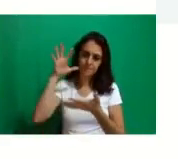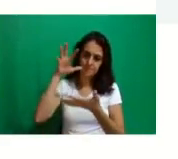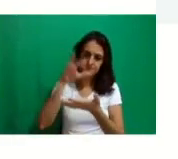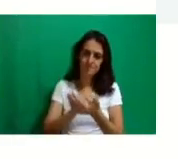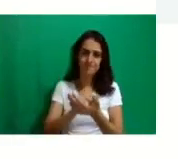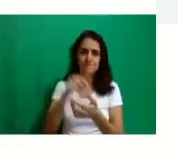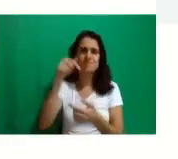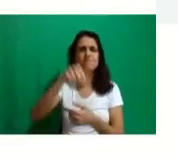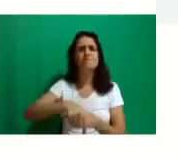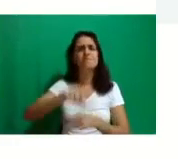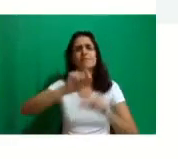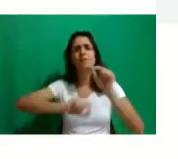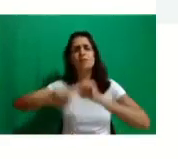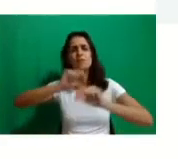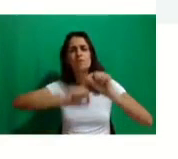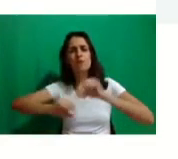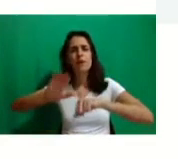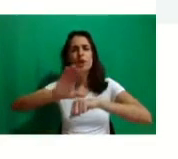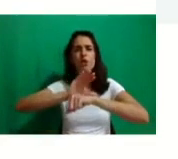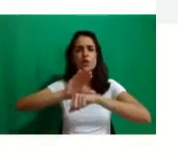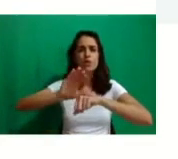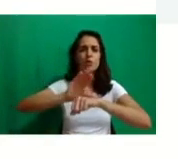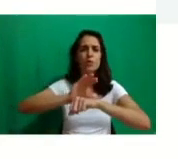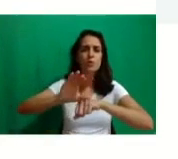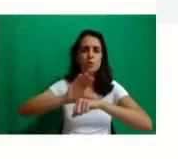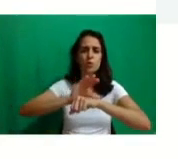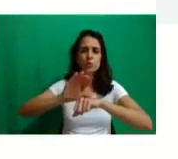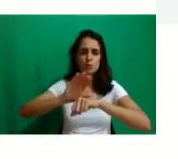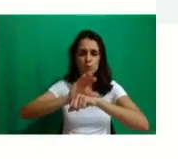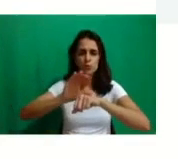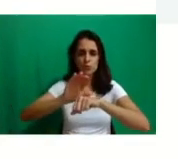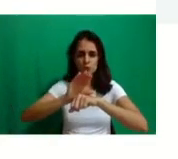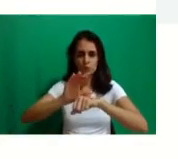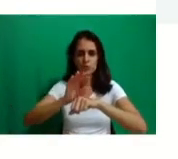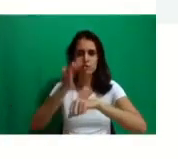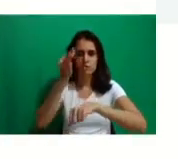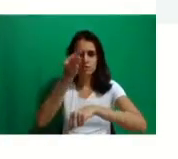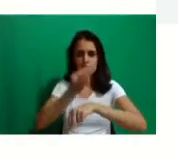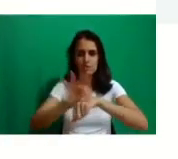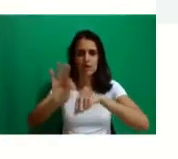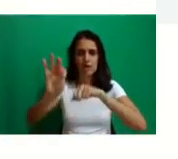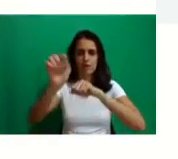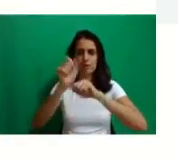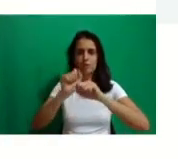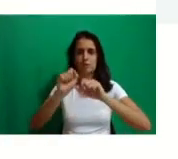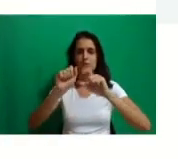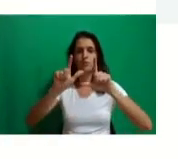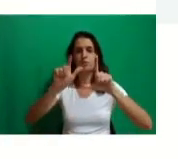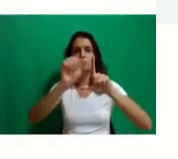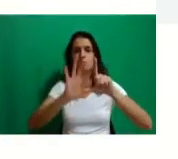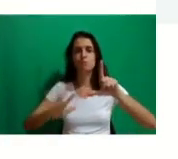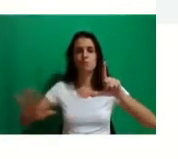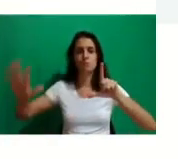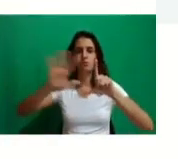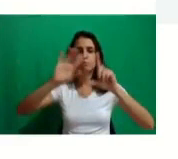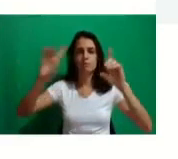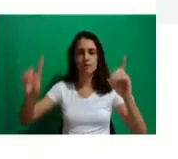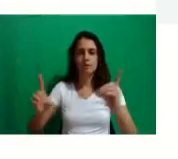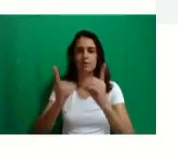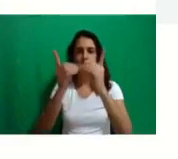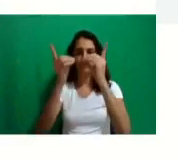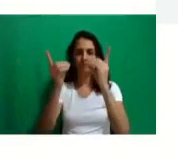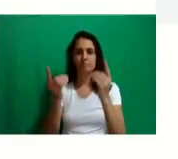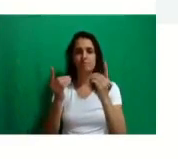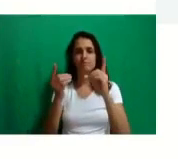trata o curso técnico de multimeios didáticos? Bom, curso técnico em multimeios didáticos,